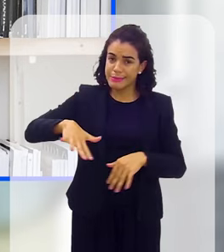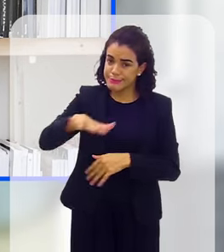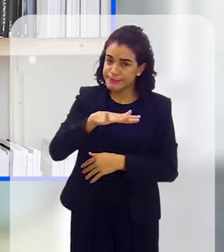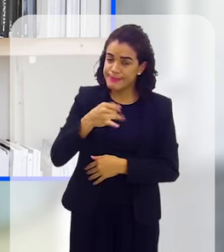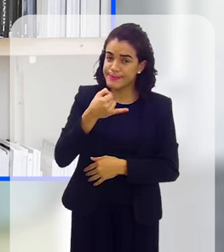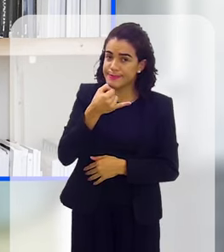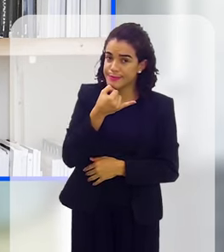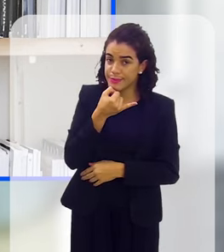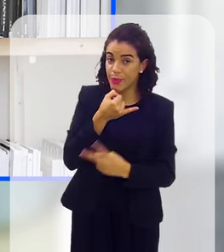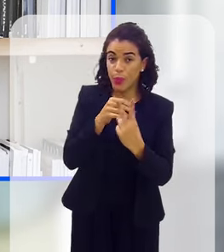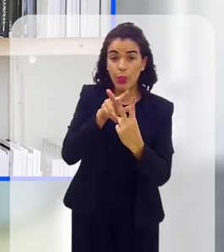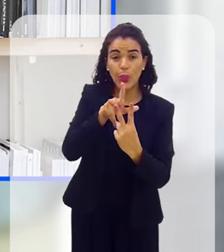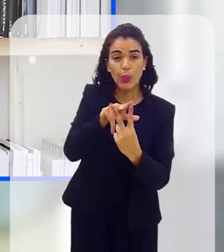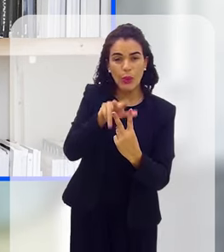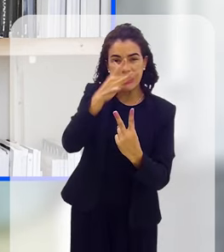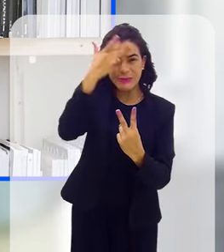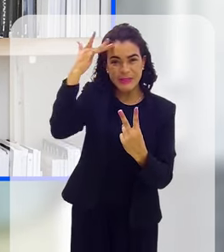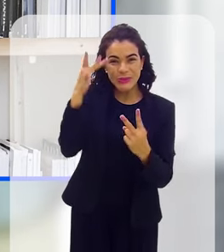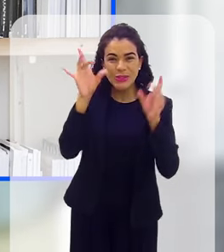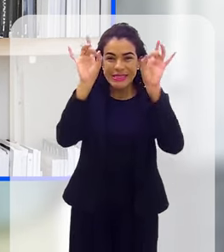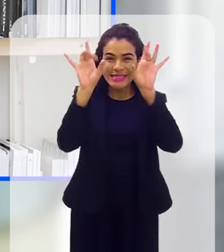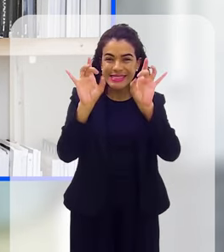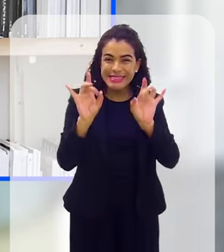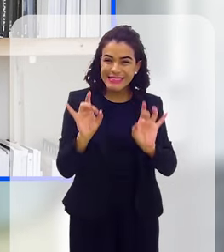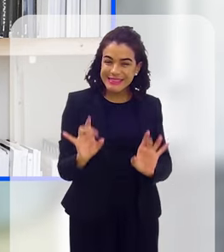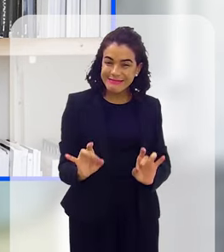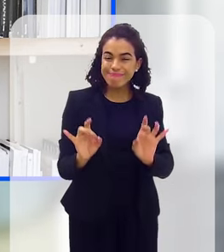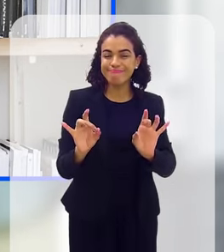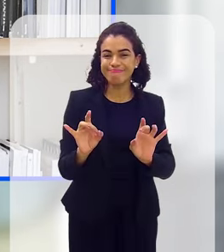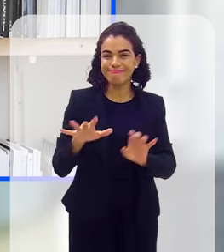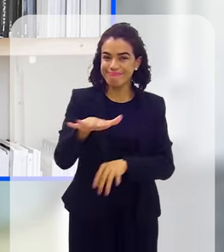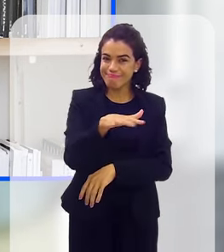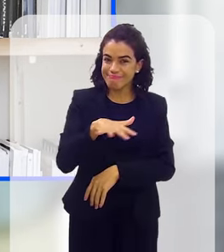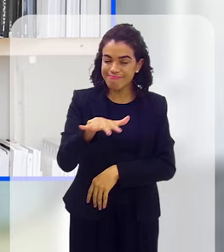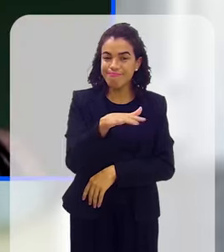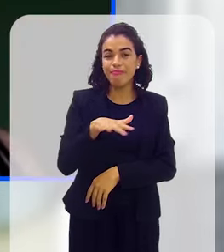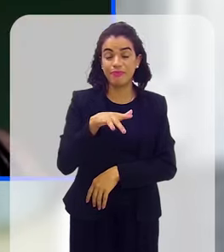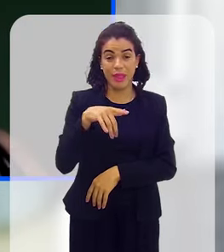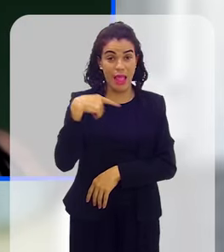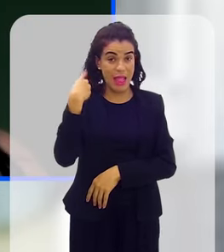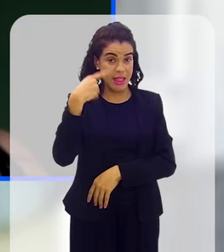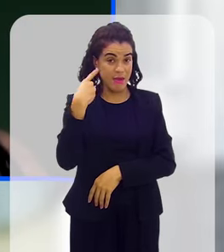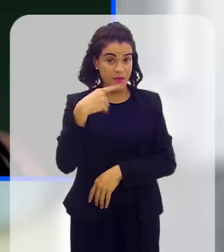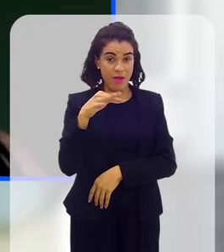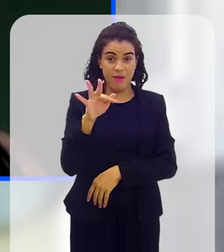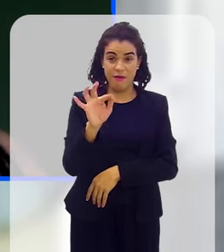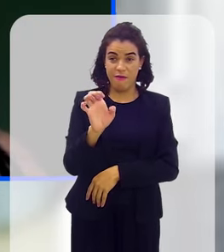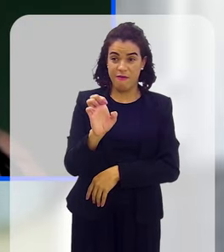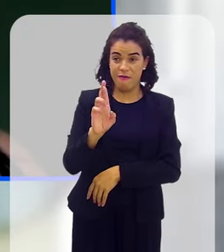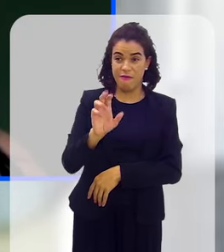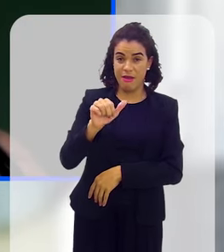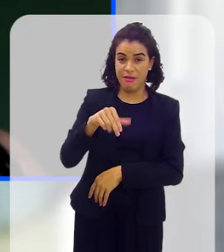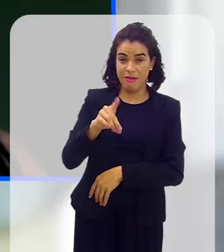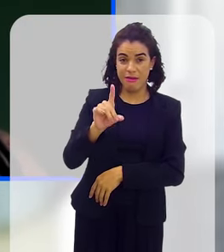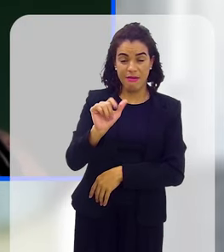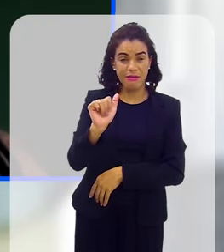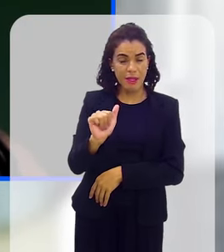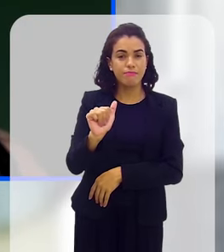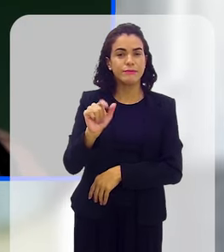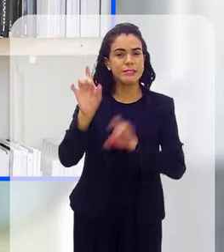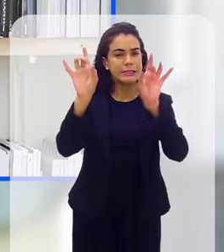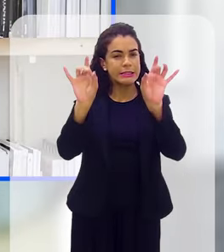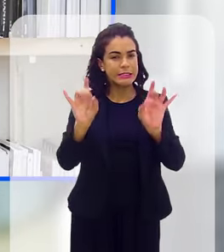são duas especialistas no assunto. Eu recebo a advogada Fernanda Prado, especialista em Direito